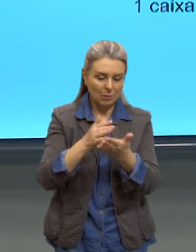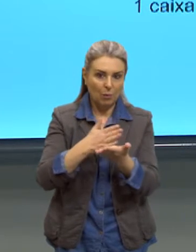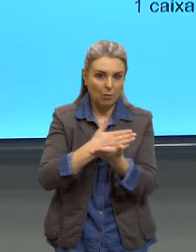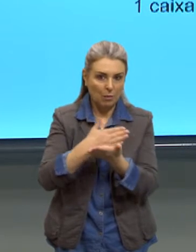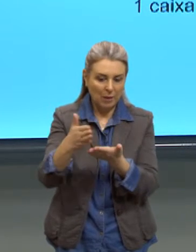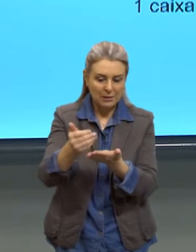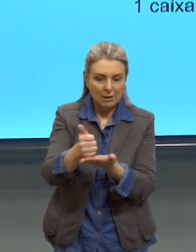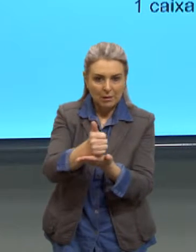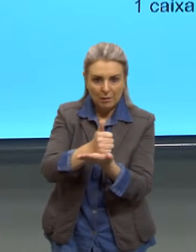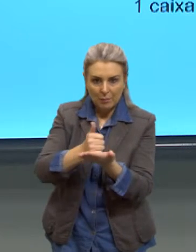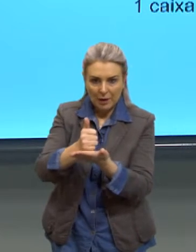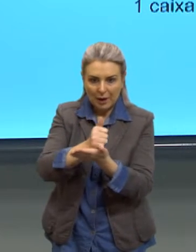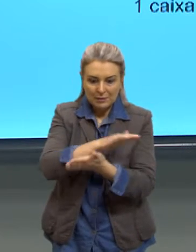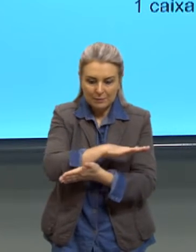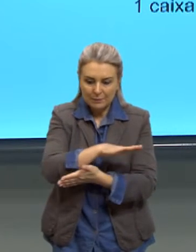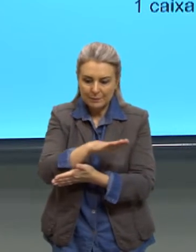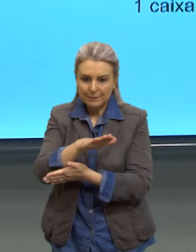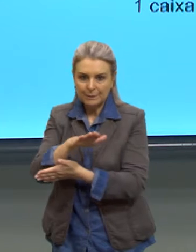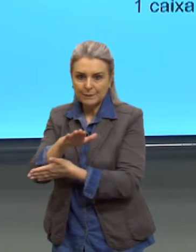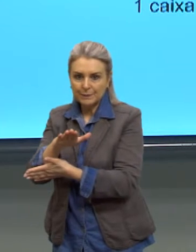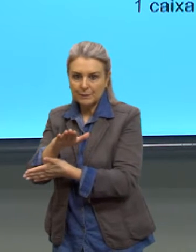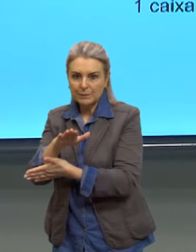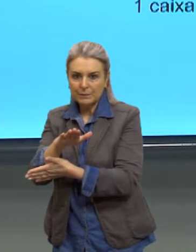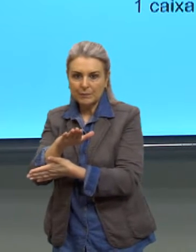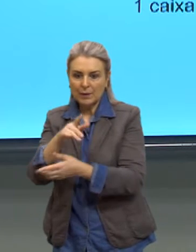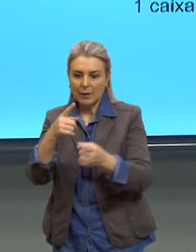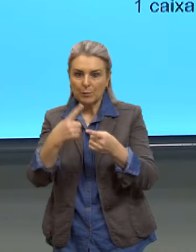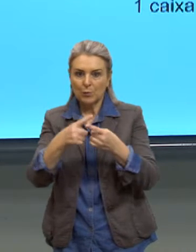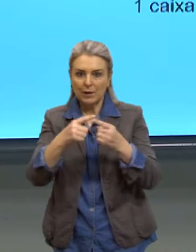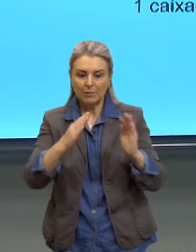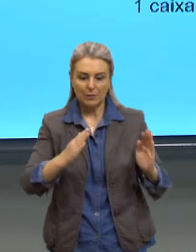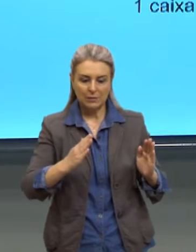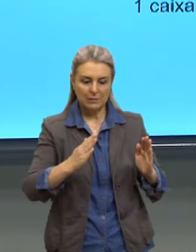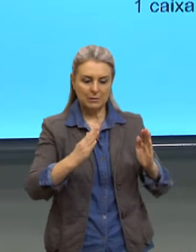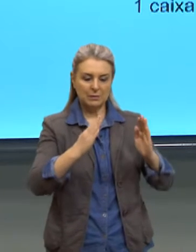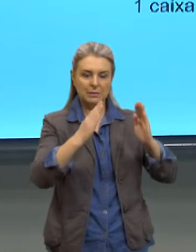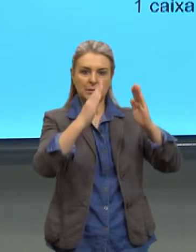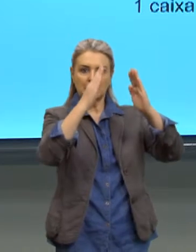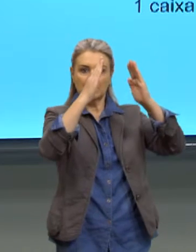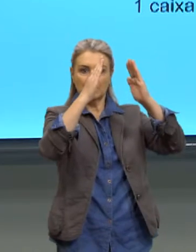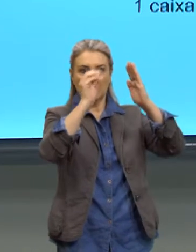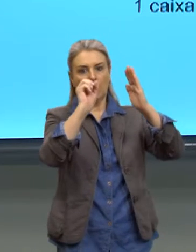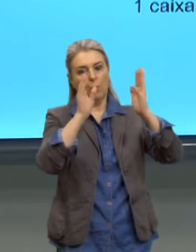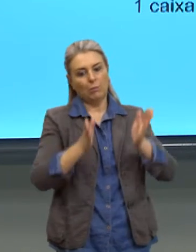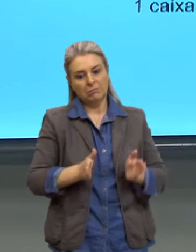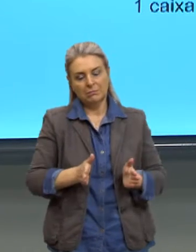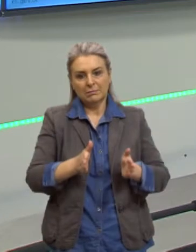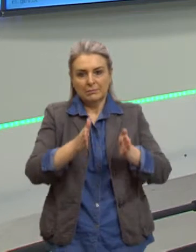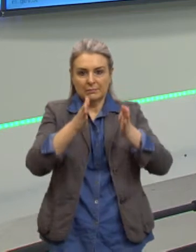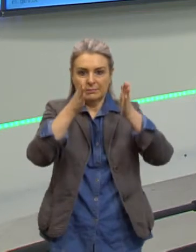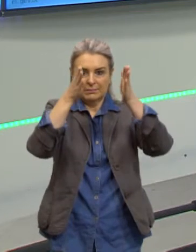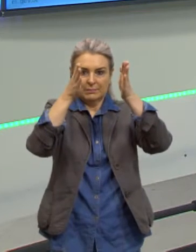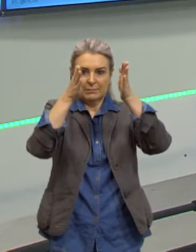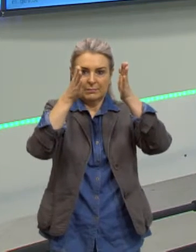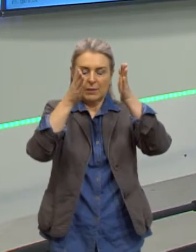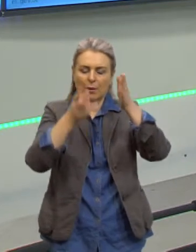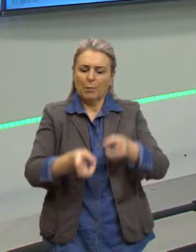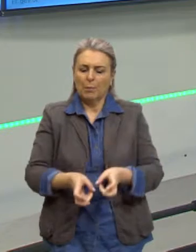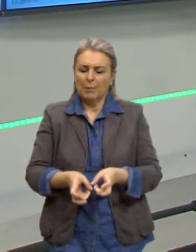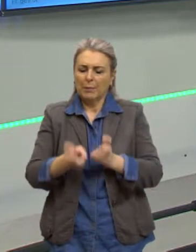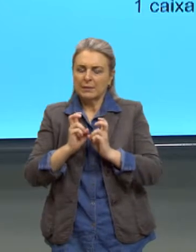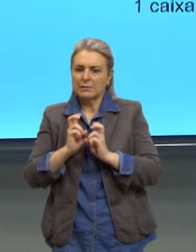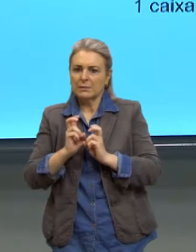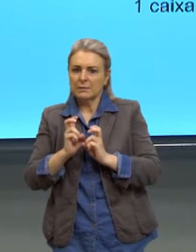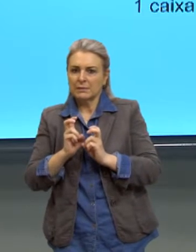e que essa base sustente todo esse volume de caixas, por exemplo. Certo? Então, o que a gente percebe?